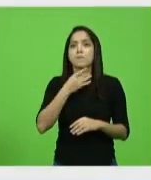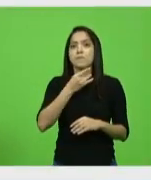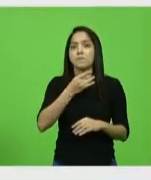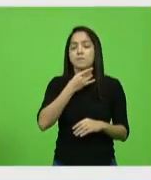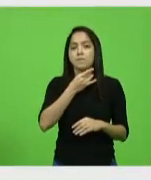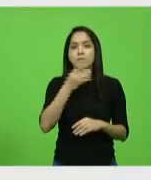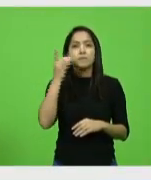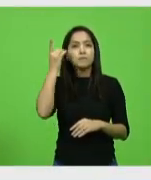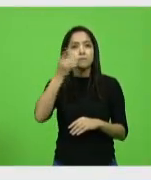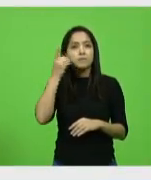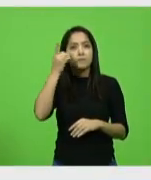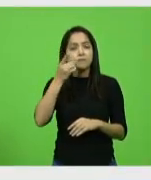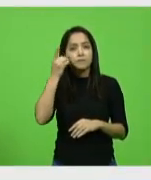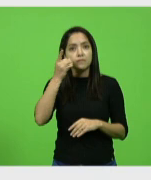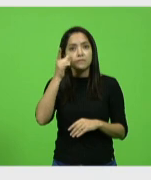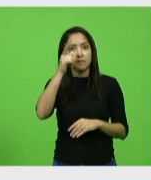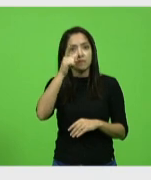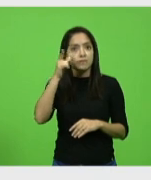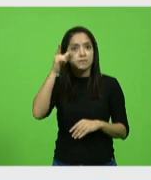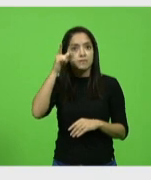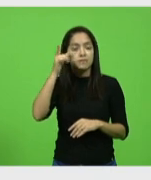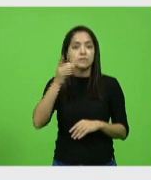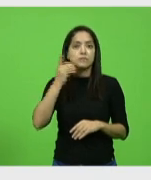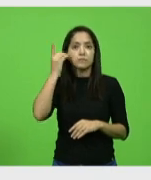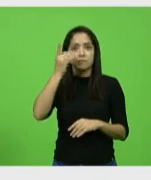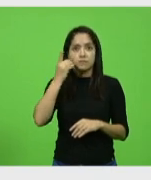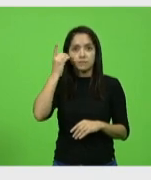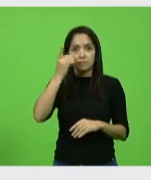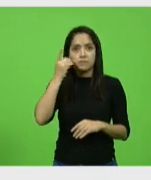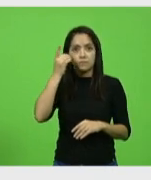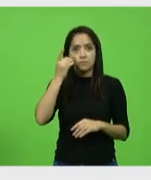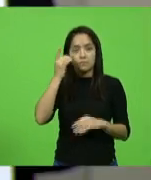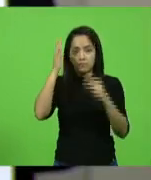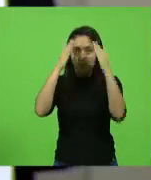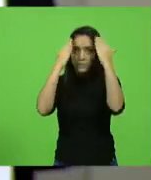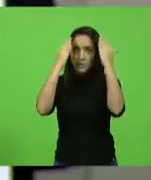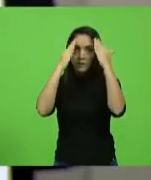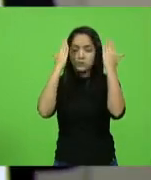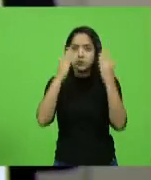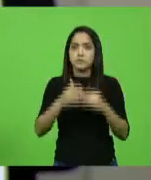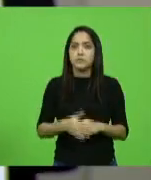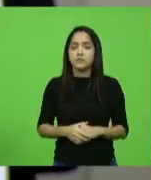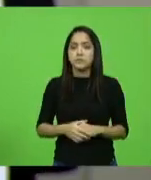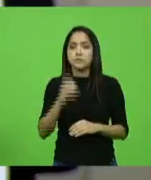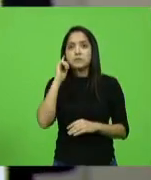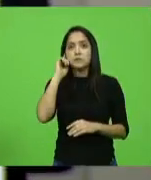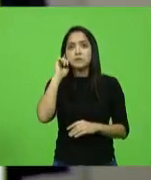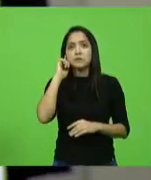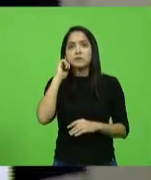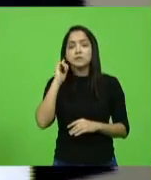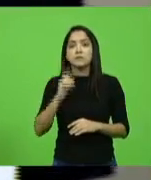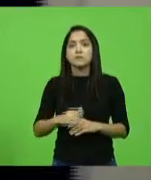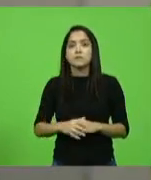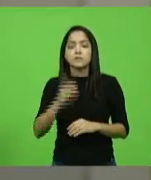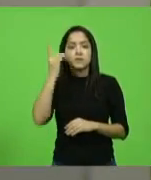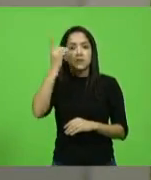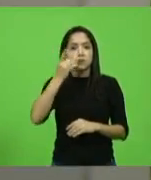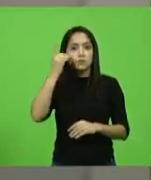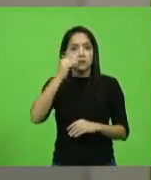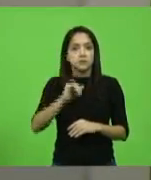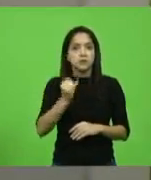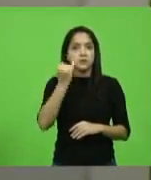no deputado Laércio Schuster e no deputado José Milton Schaefer. Como vota o deputado Jessé Lopes?